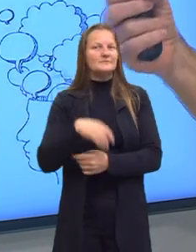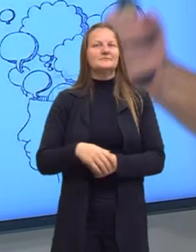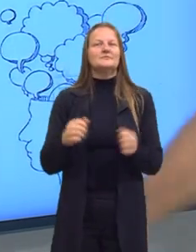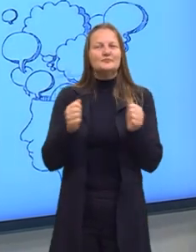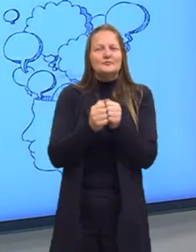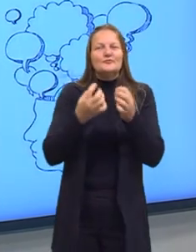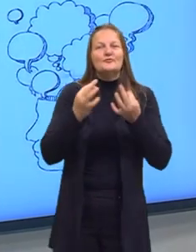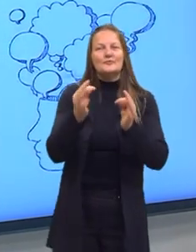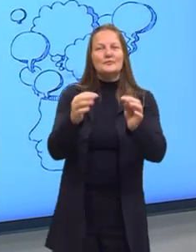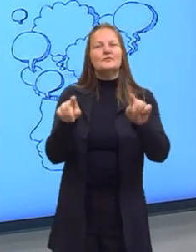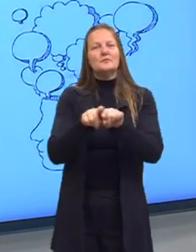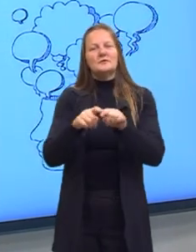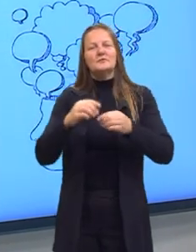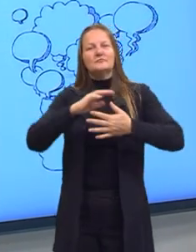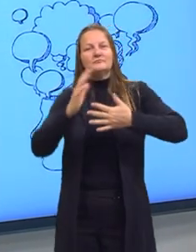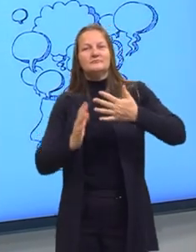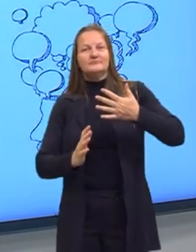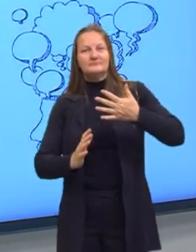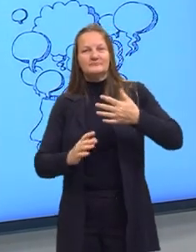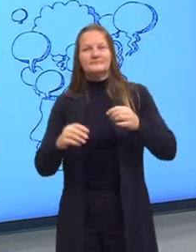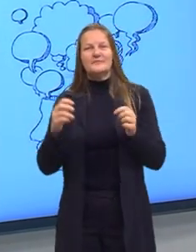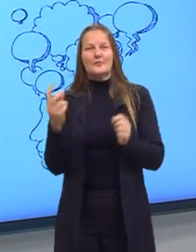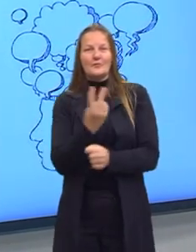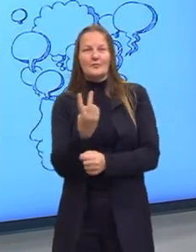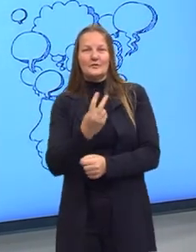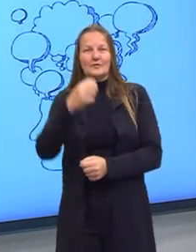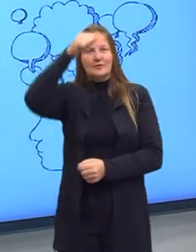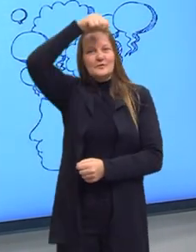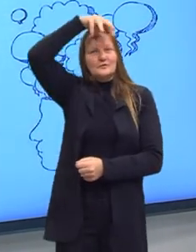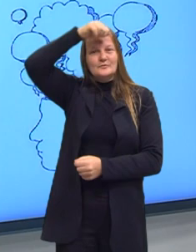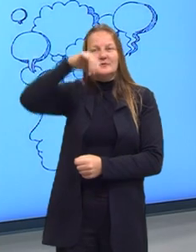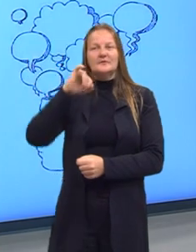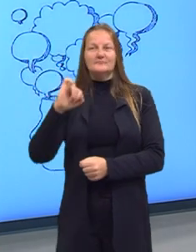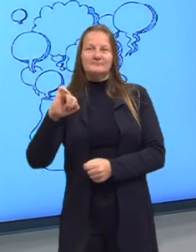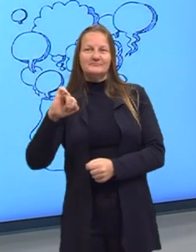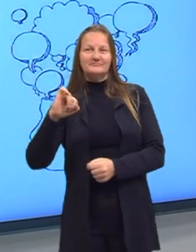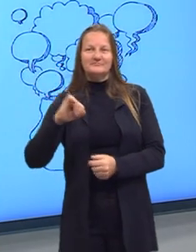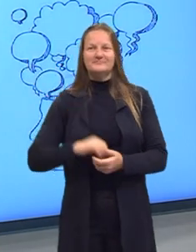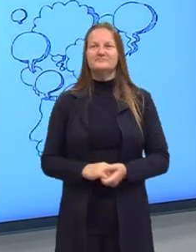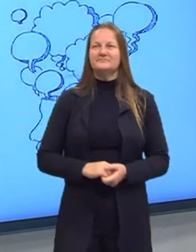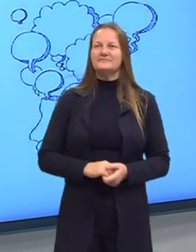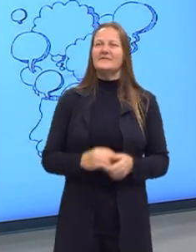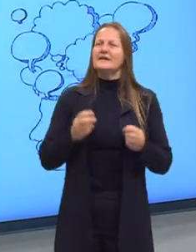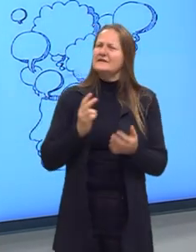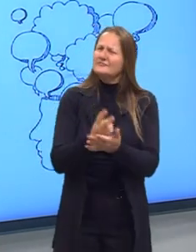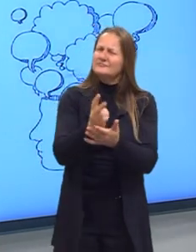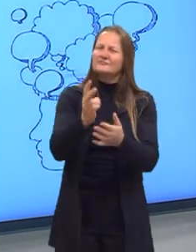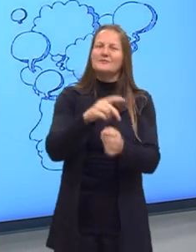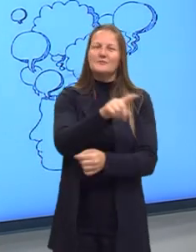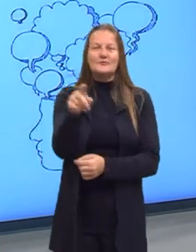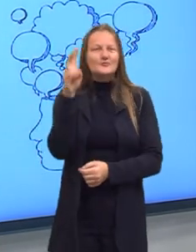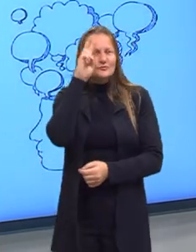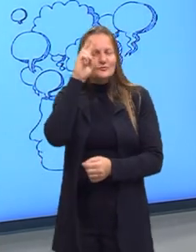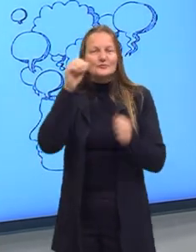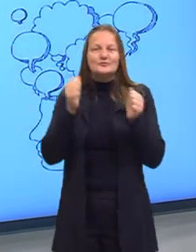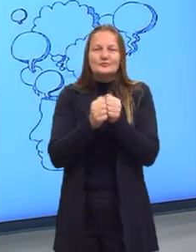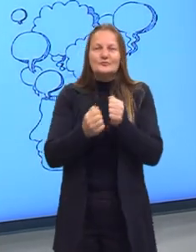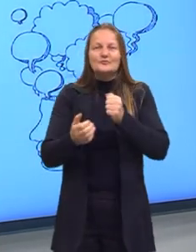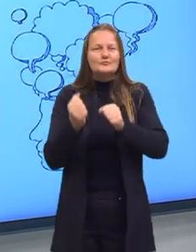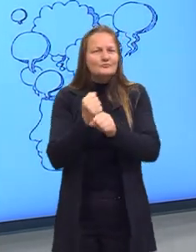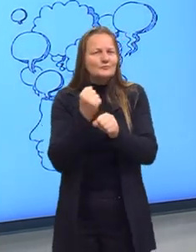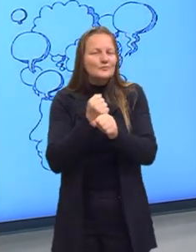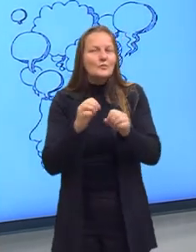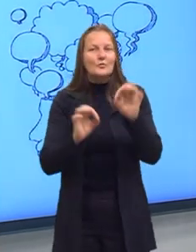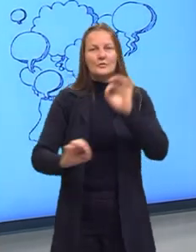com as nossas meninas das Libras, a Suzana e a Lucimeia. E sempre lembrando comigo também na produção e na